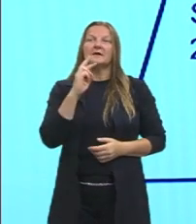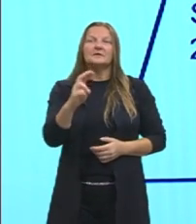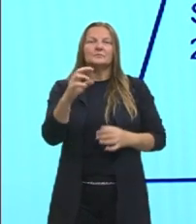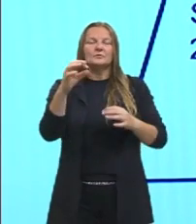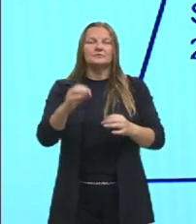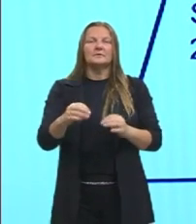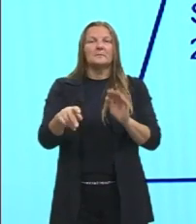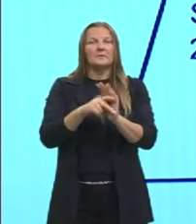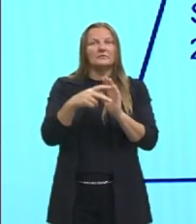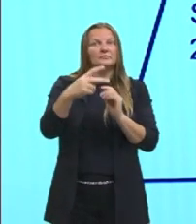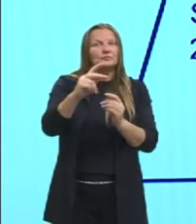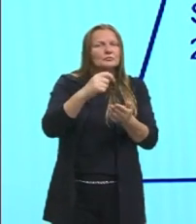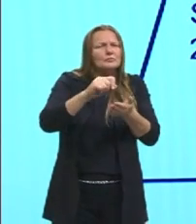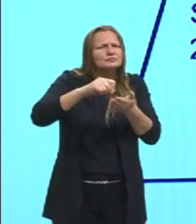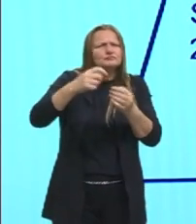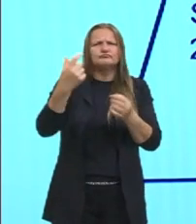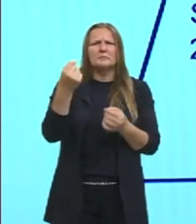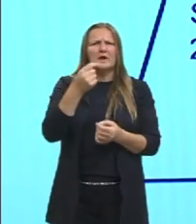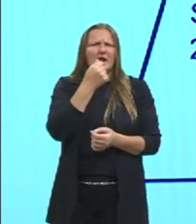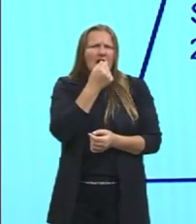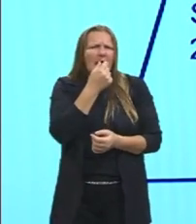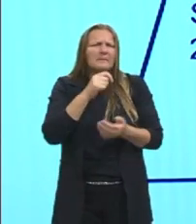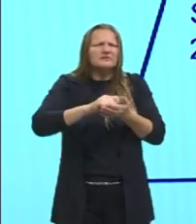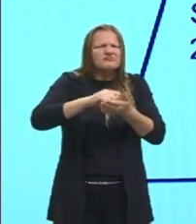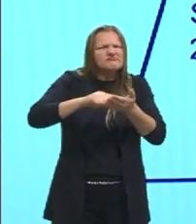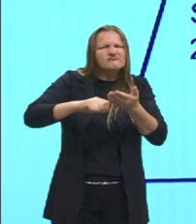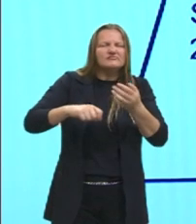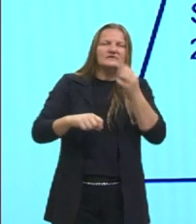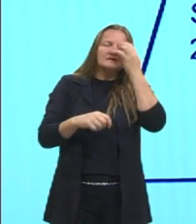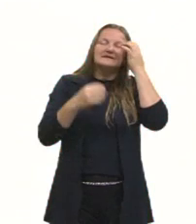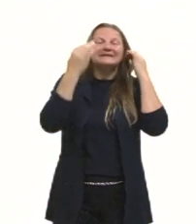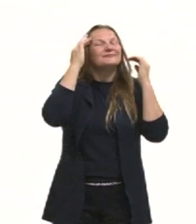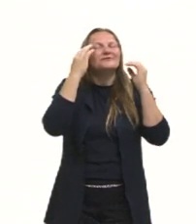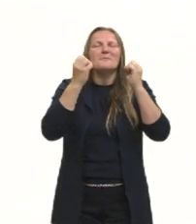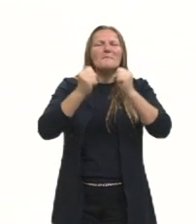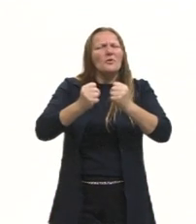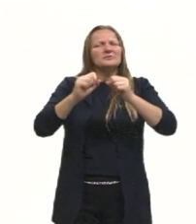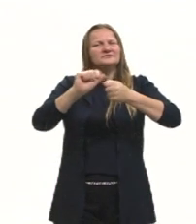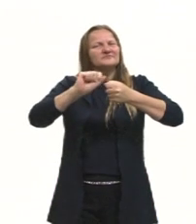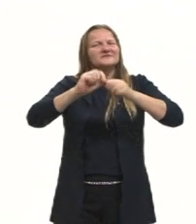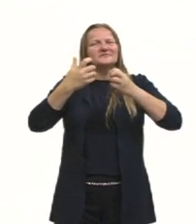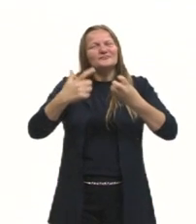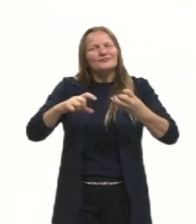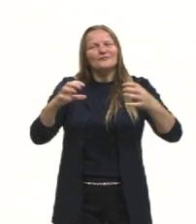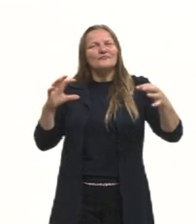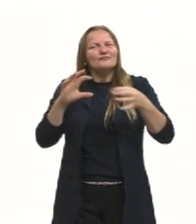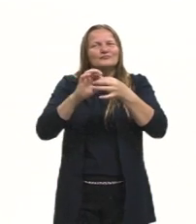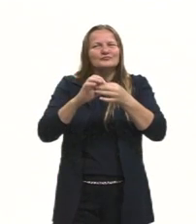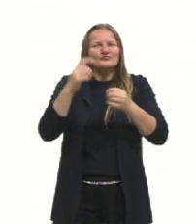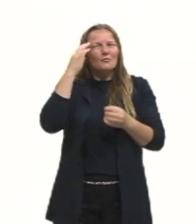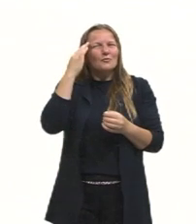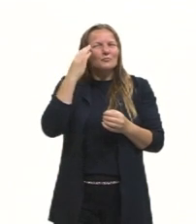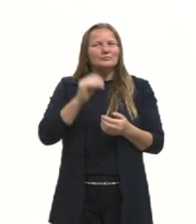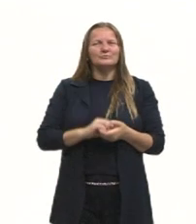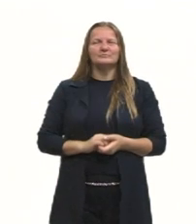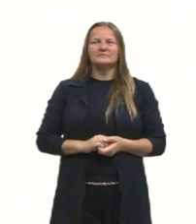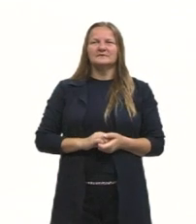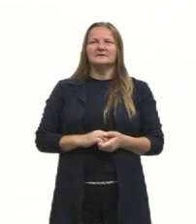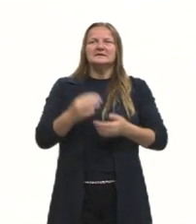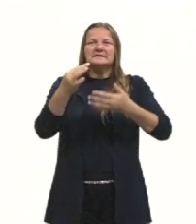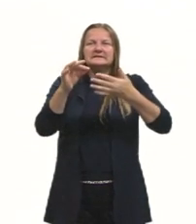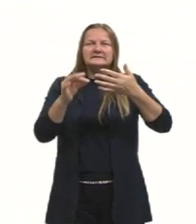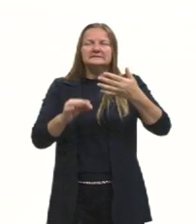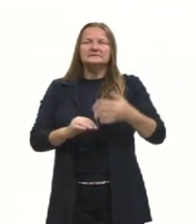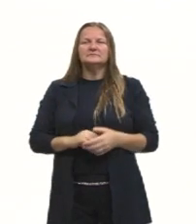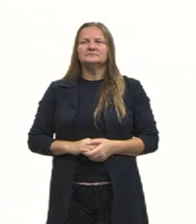é tua, tá? Faz bastante rabisco, não entendeu? Tenta fazer alguma conexão aí com essa questão. E ela é bem simples,